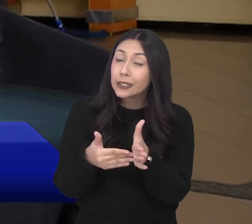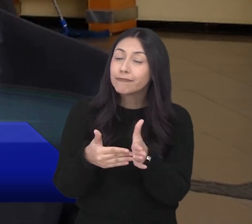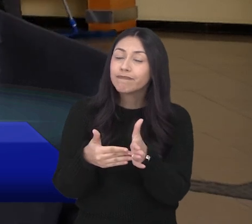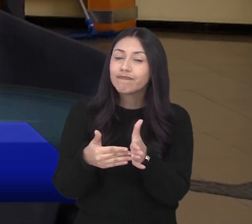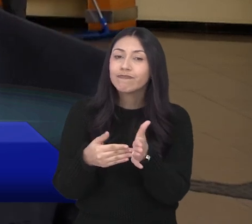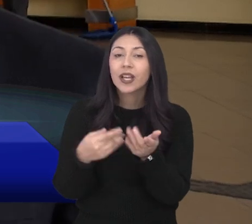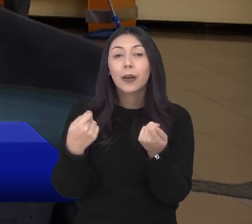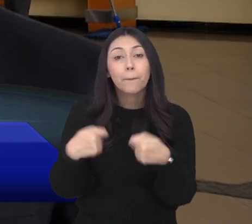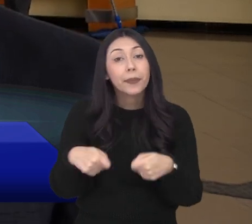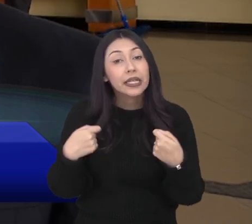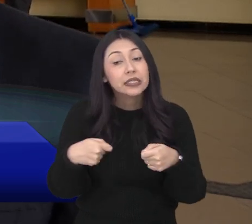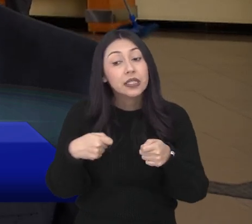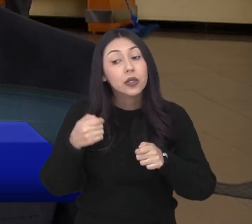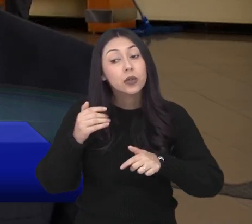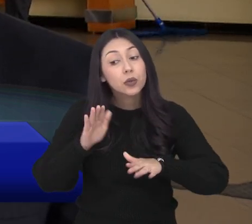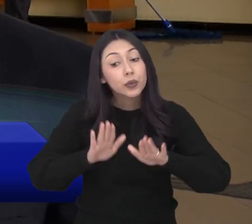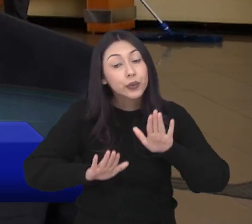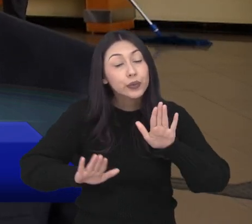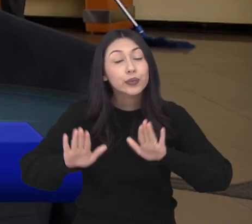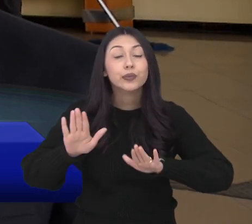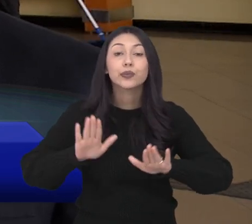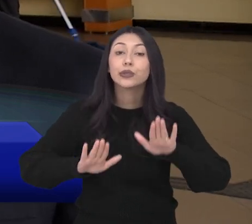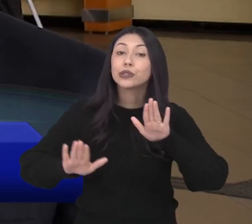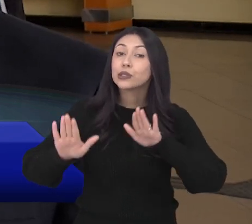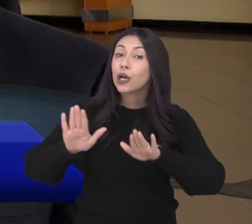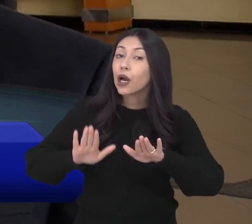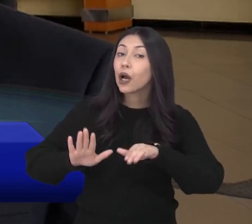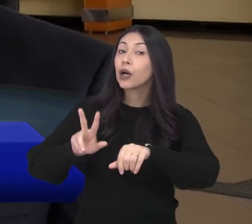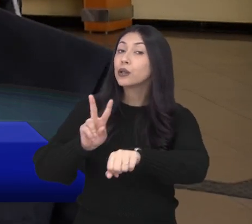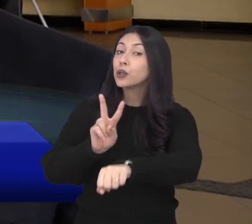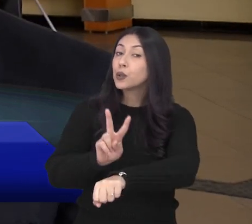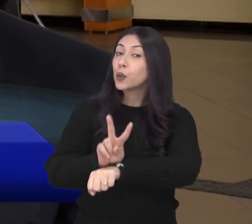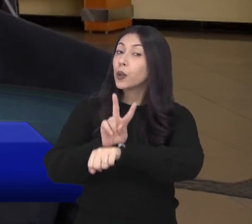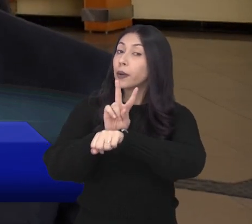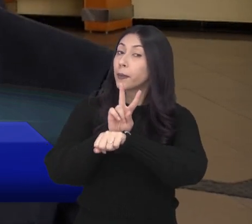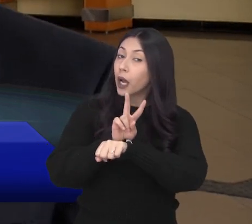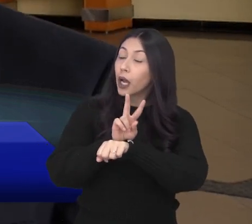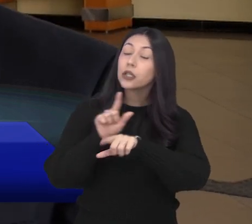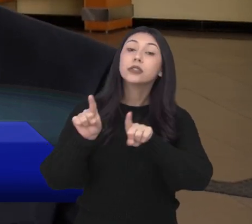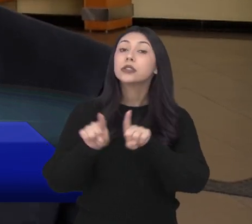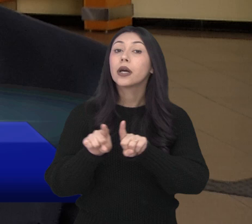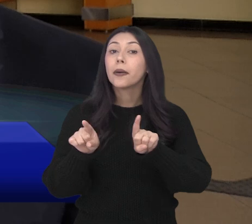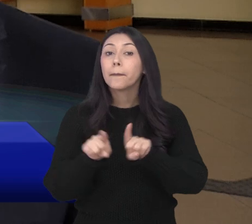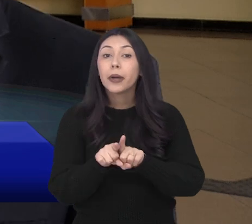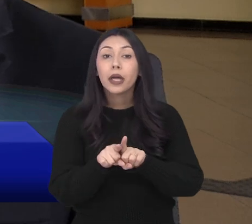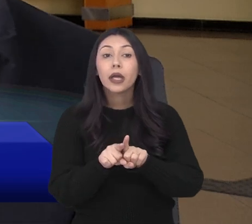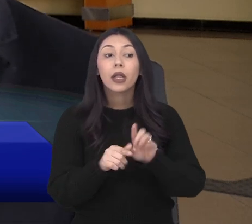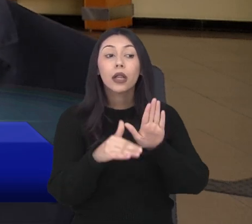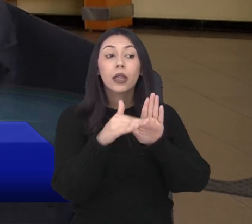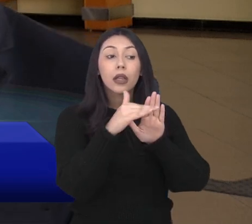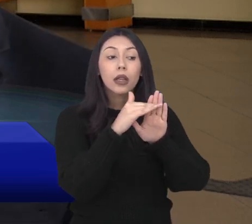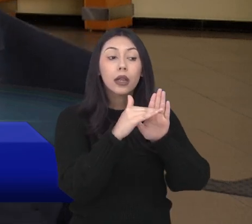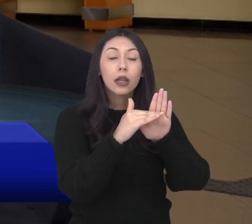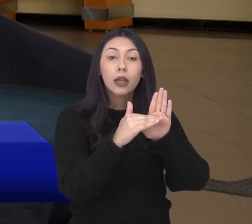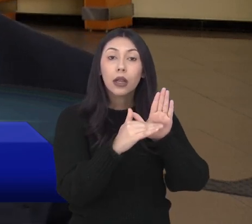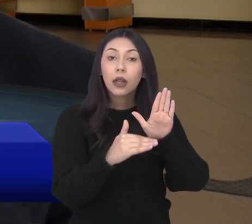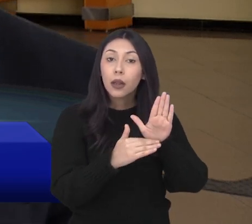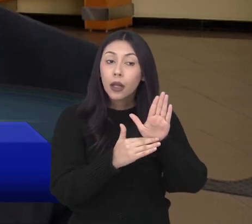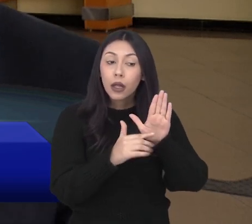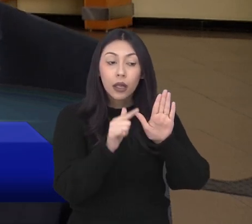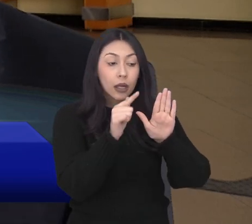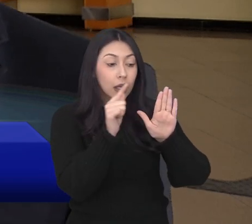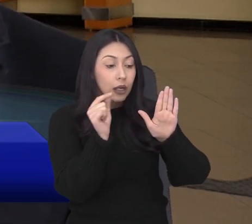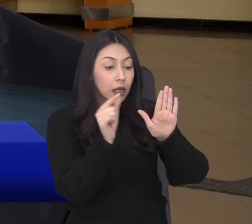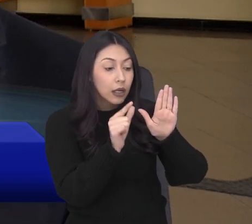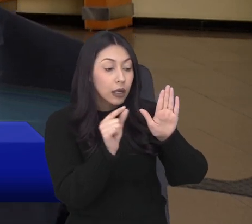não tenha outra solução, você deve analisar com muito cuidado as possibilidades de empréstimo que você tem, as linhas de crédito que o